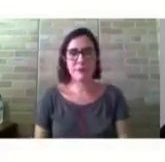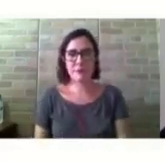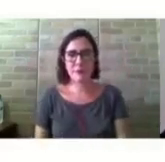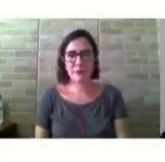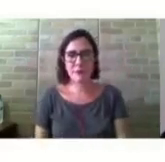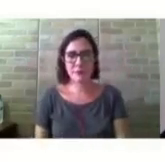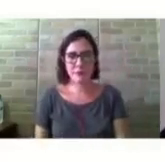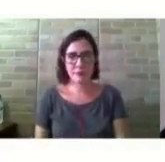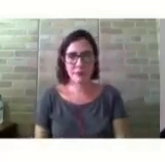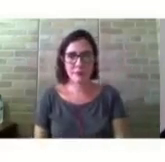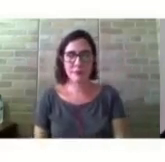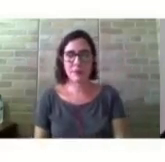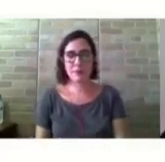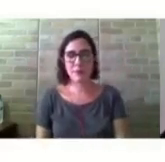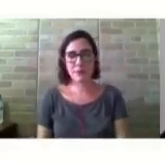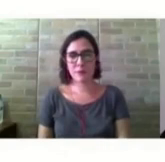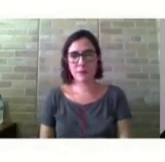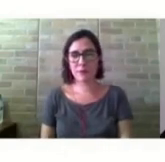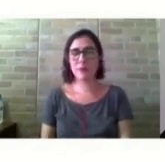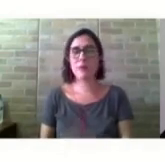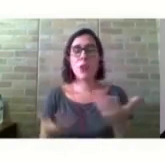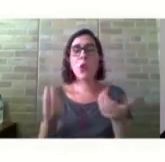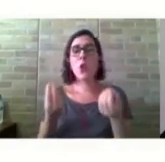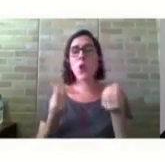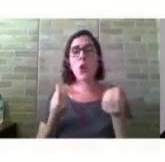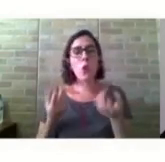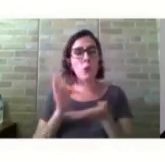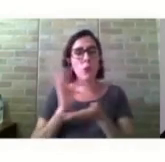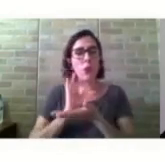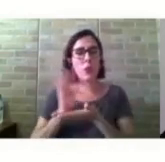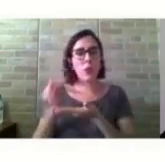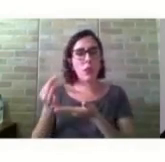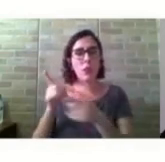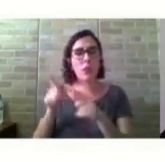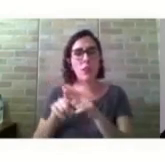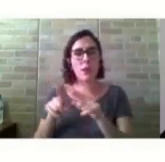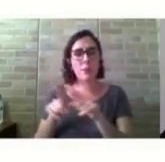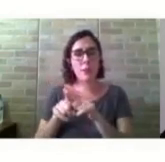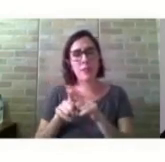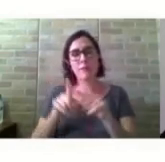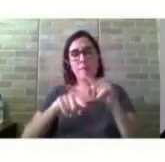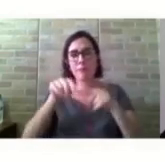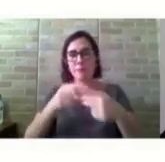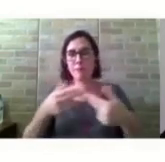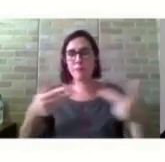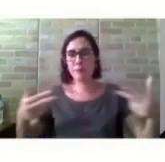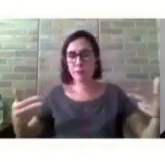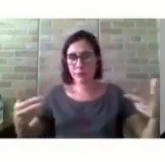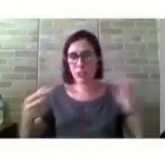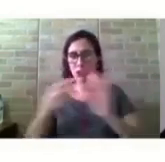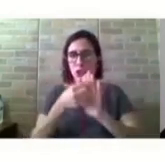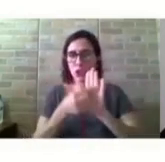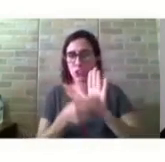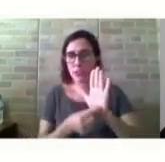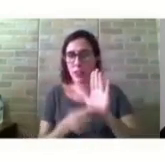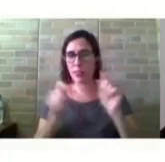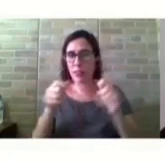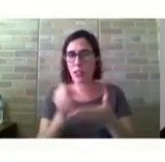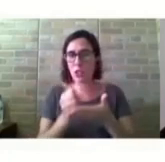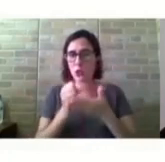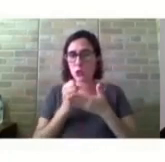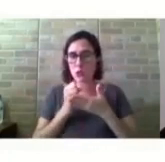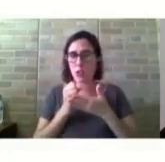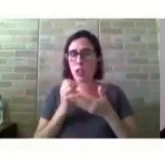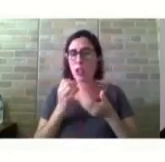Então, como a tecnologia assistiva e as ferramentas digitais podem nos auxiliar na promoção da inclusão?